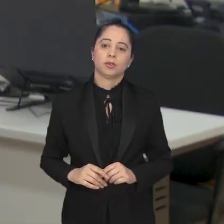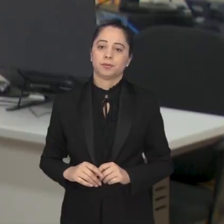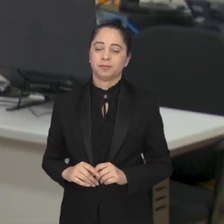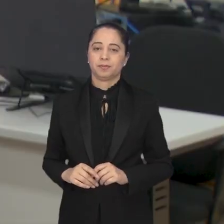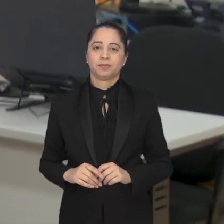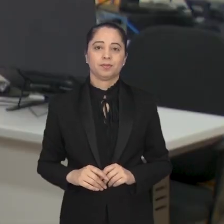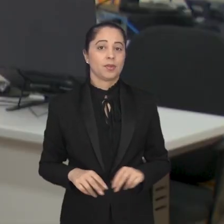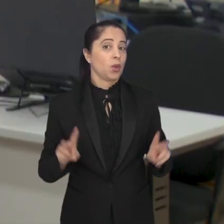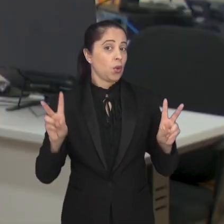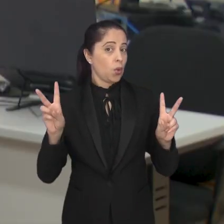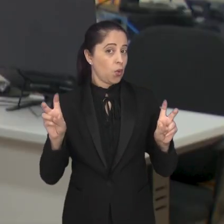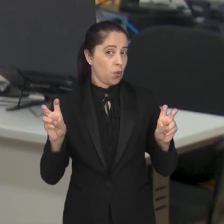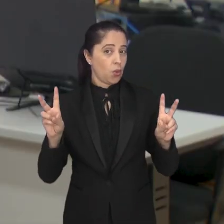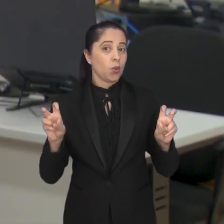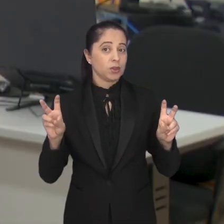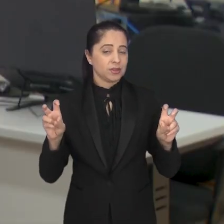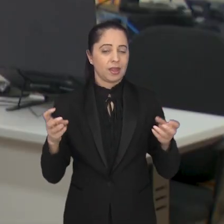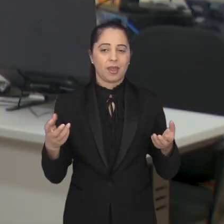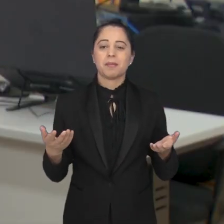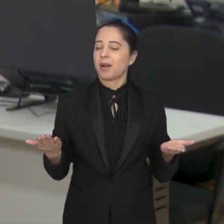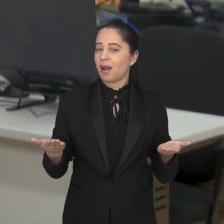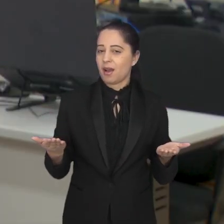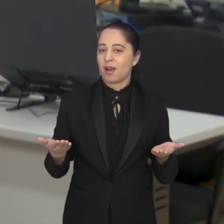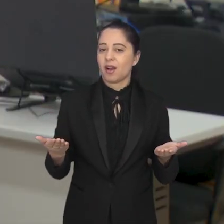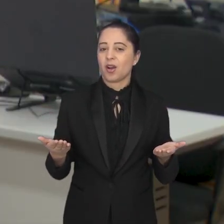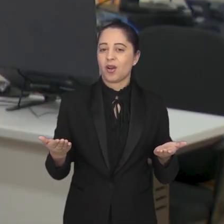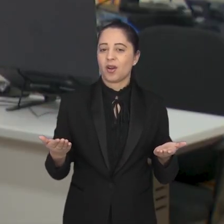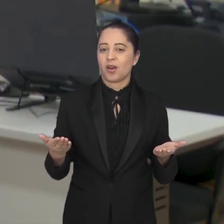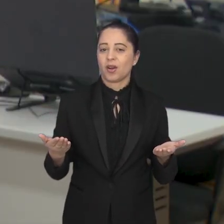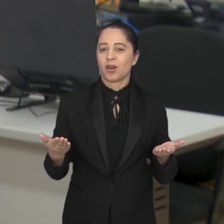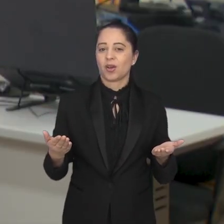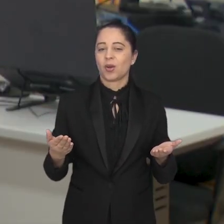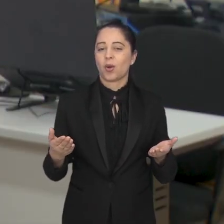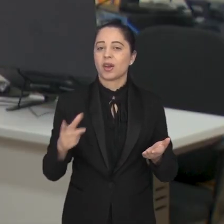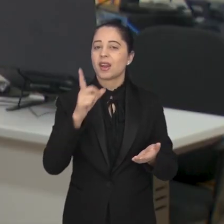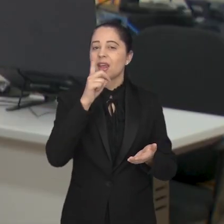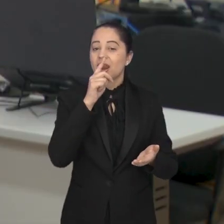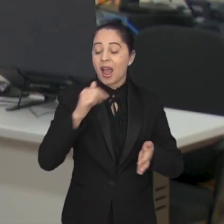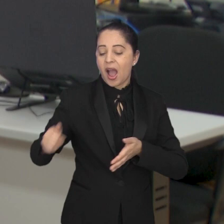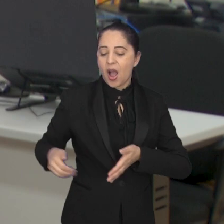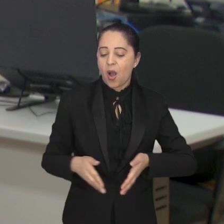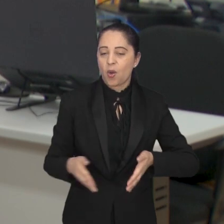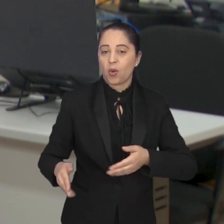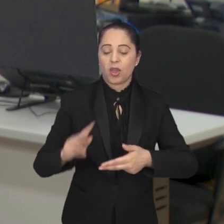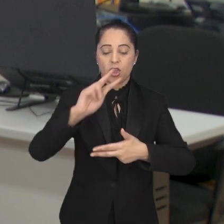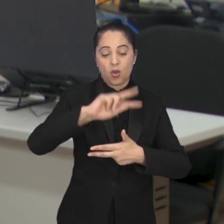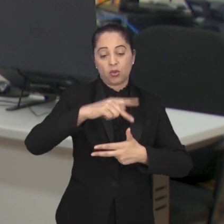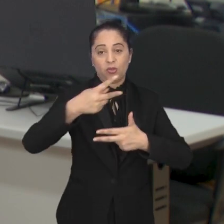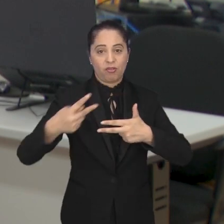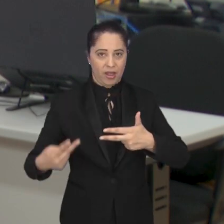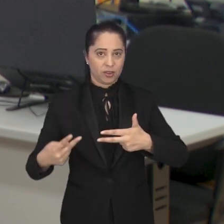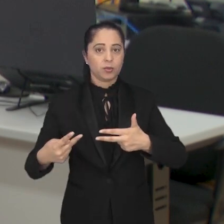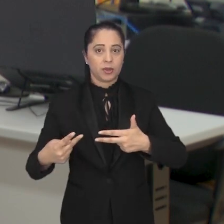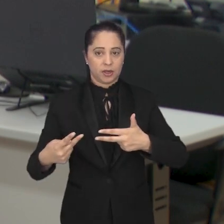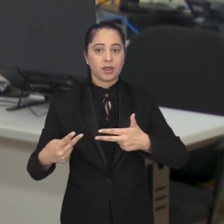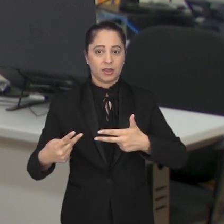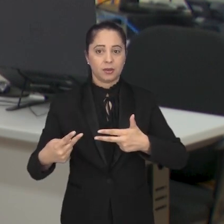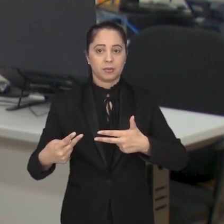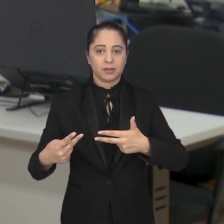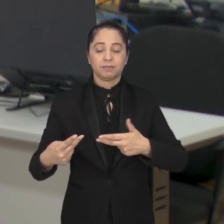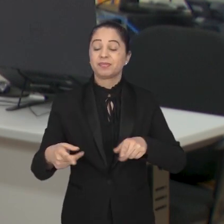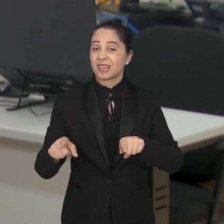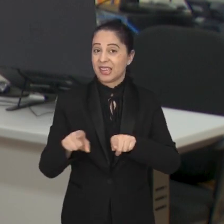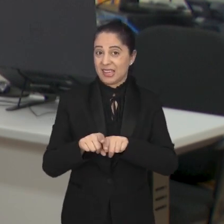programa. Mantendo o assunto nos recursos hídricos, o debate agora é sobre nossa Bacia do Paraíba do Sul, responsável não só pelo